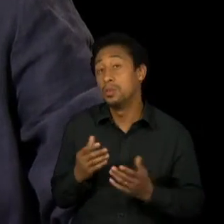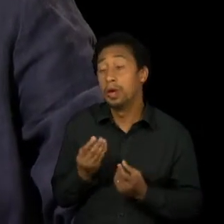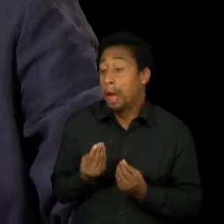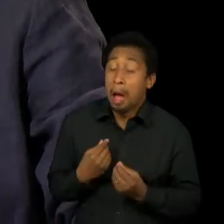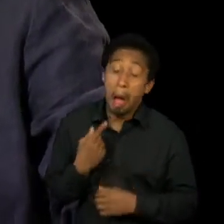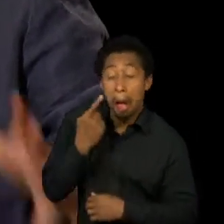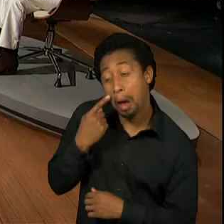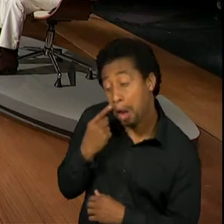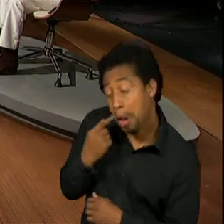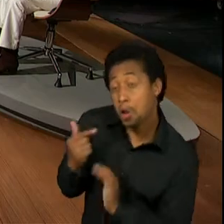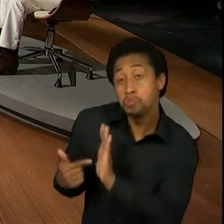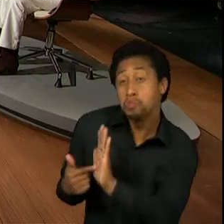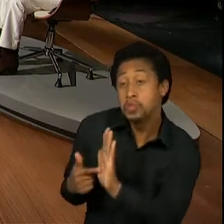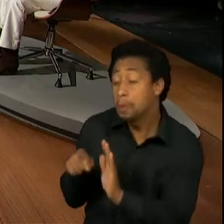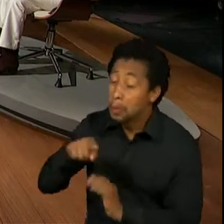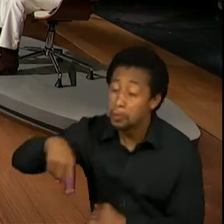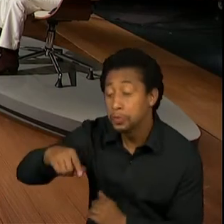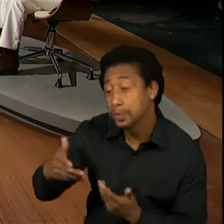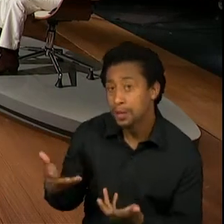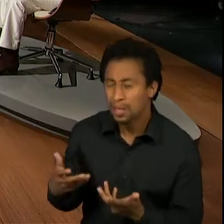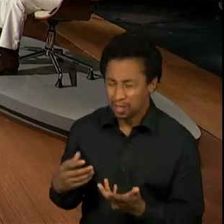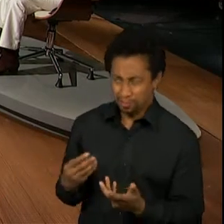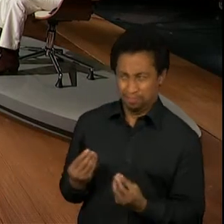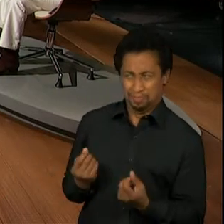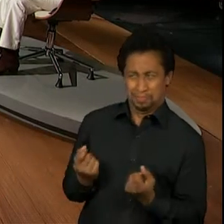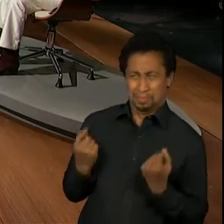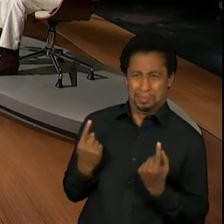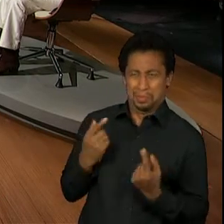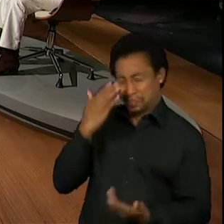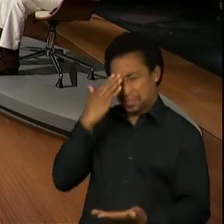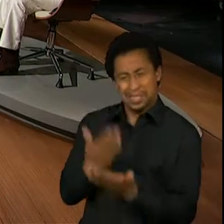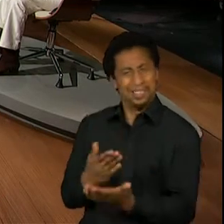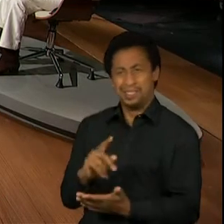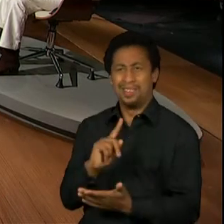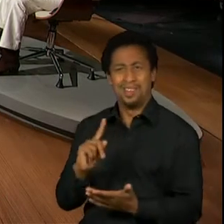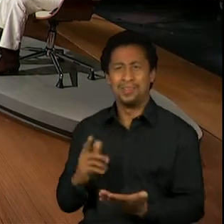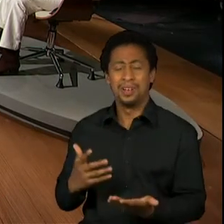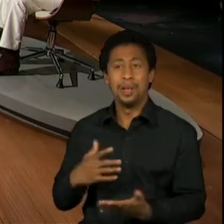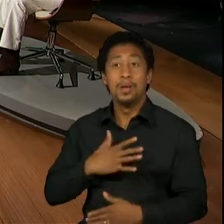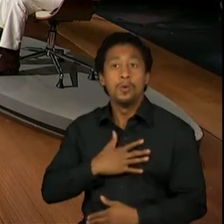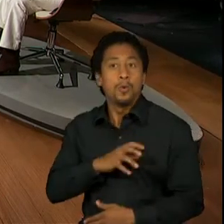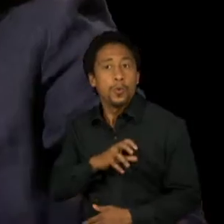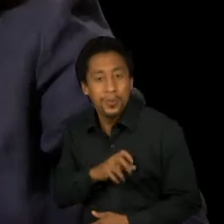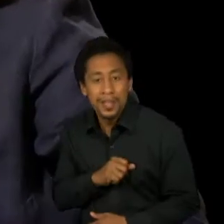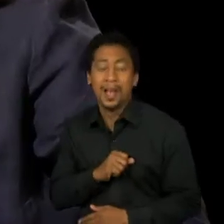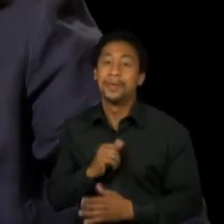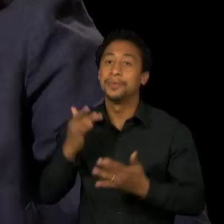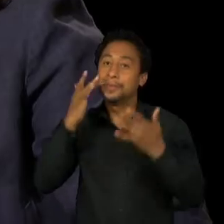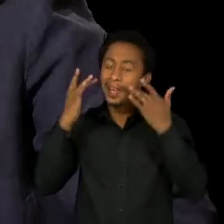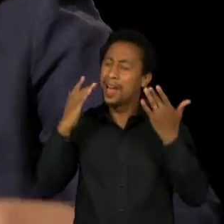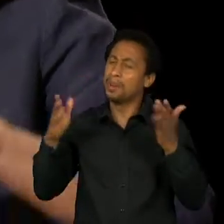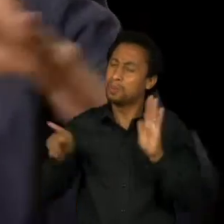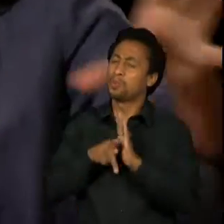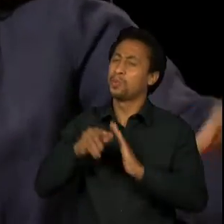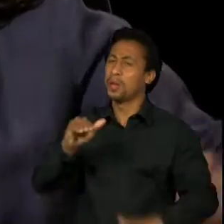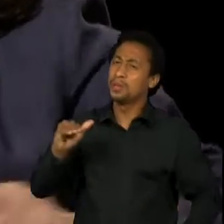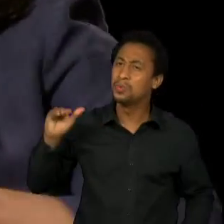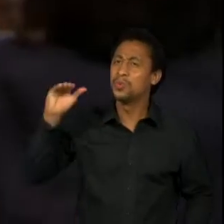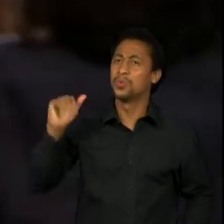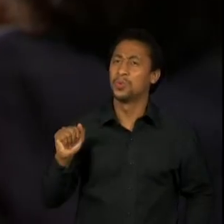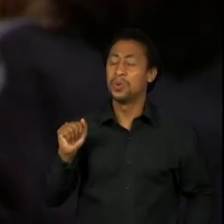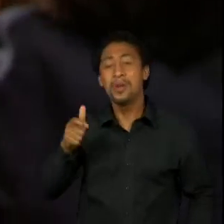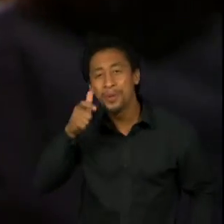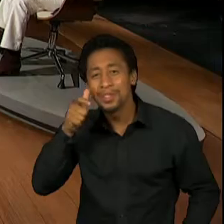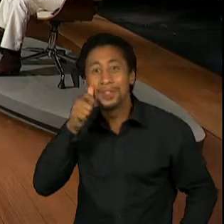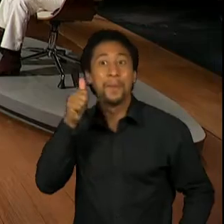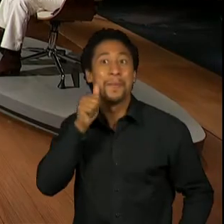você! Era uma coisa que não dava para acreditar. Eu gostava de teatro adulto e assistia da coxia, de vez em quando, minha mãe, fingindo que tocava